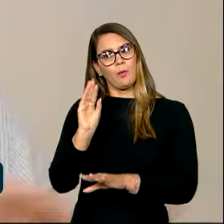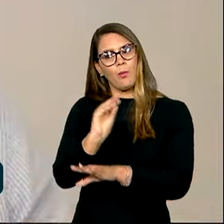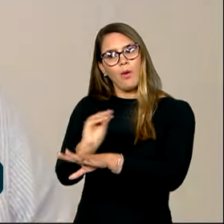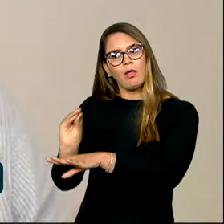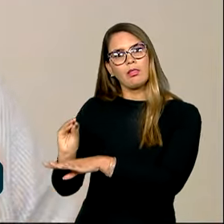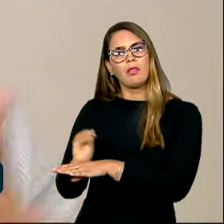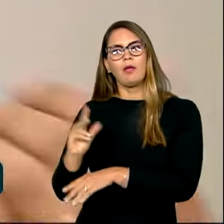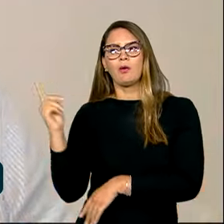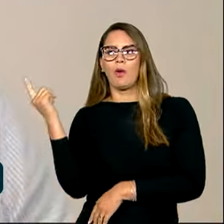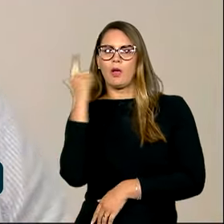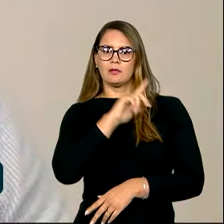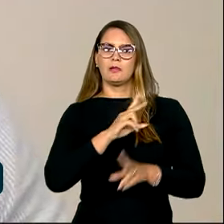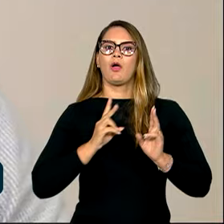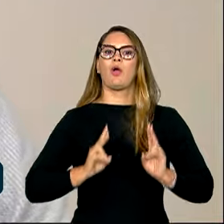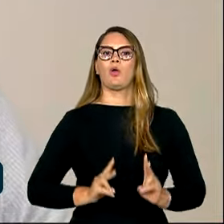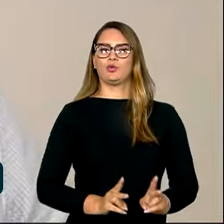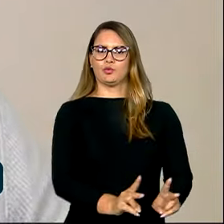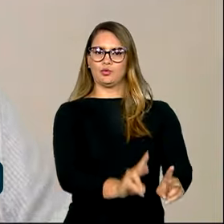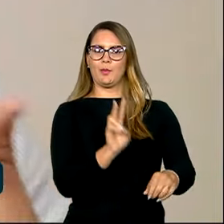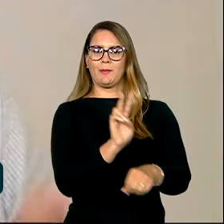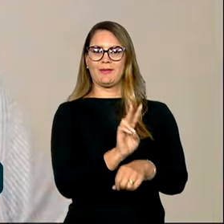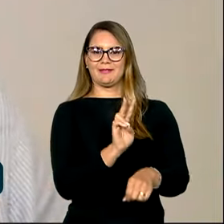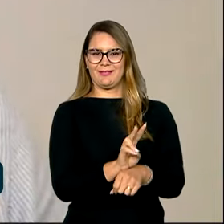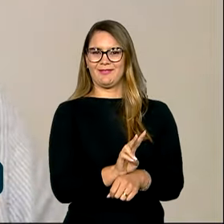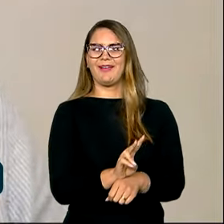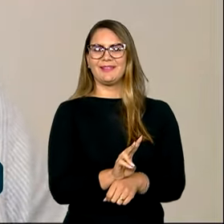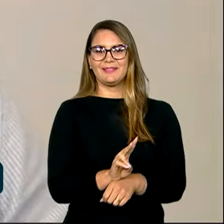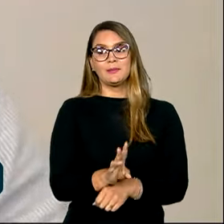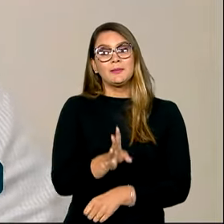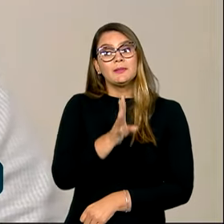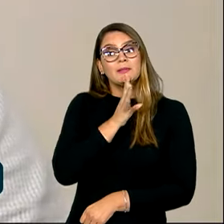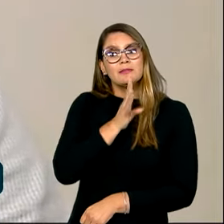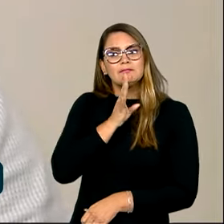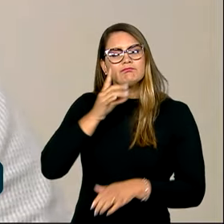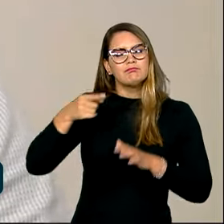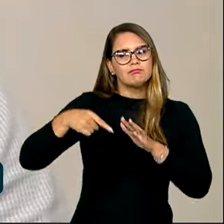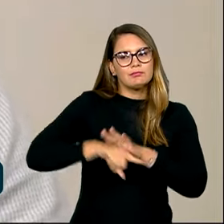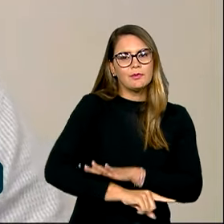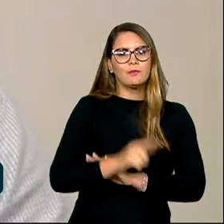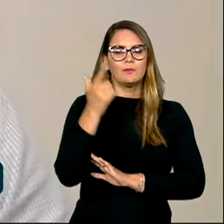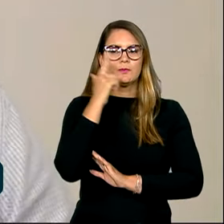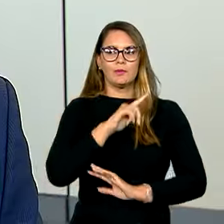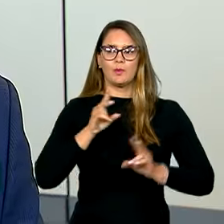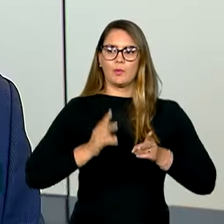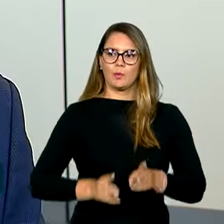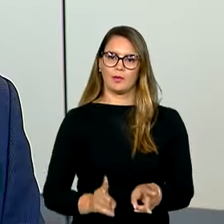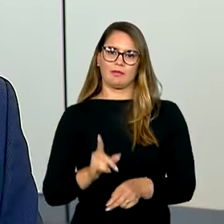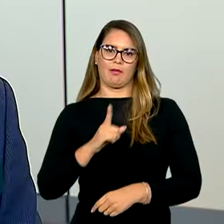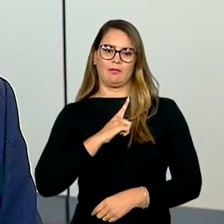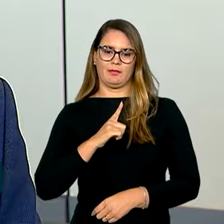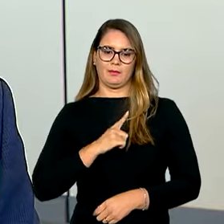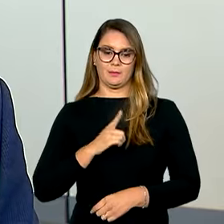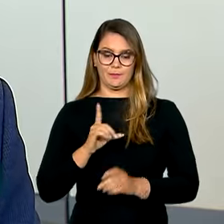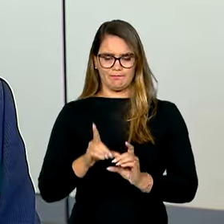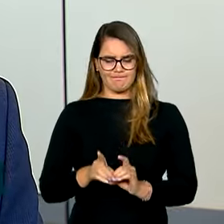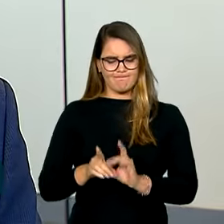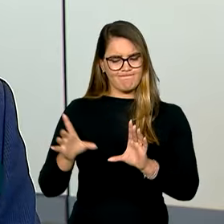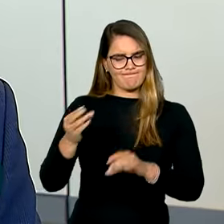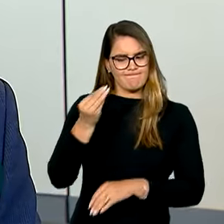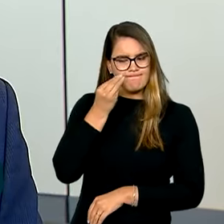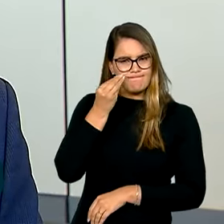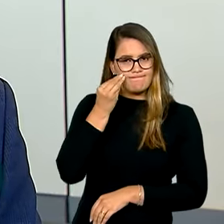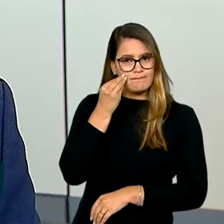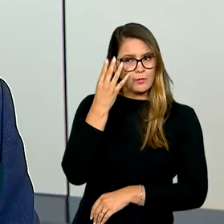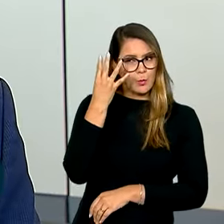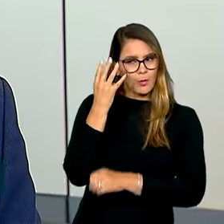que nós vamos continuar, nós vamos poder preservar. É só conhecendo que nós podemos preservar aquilo que nós temos. A democracia foi testada durante